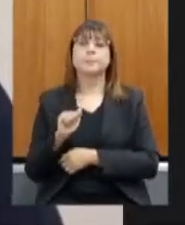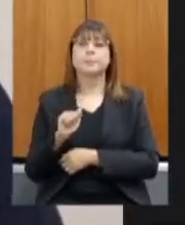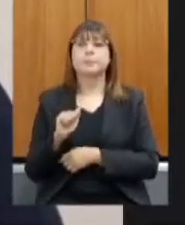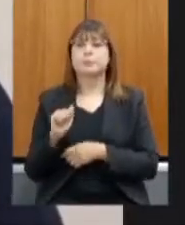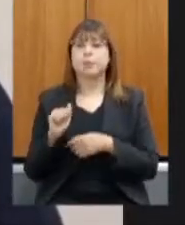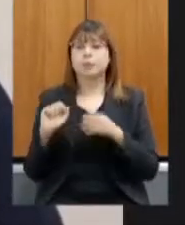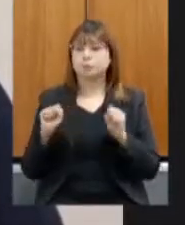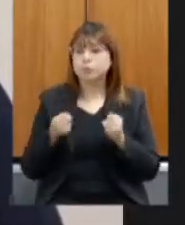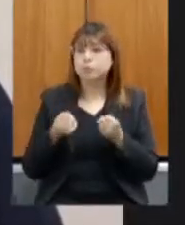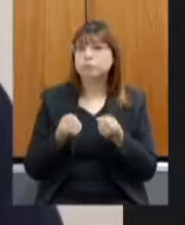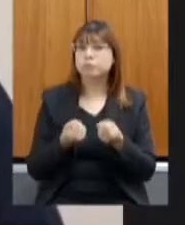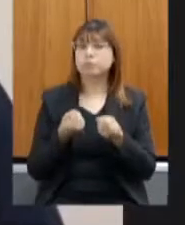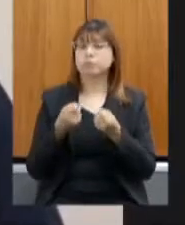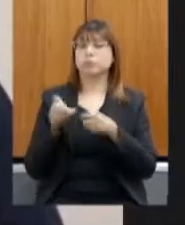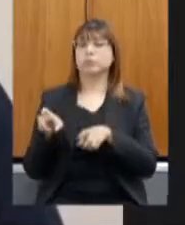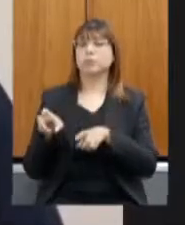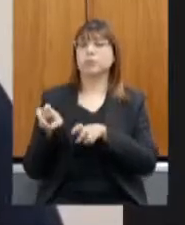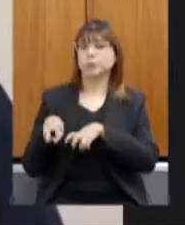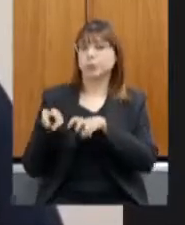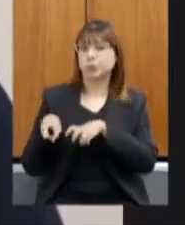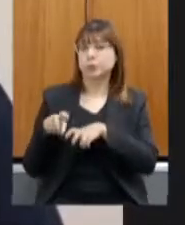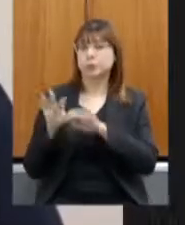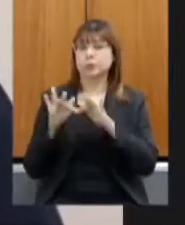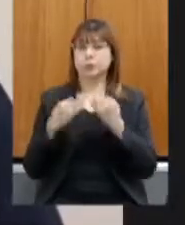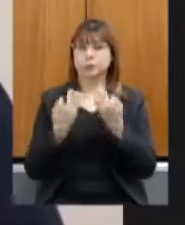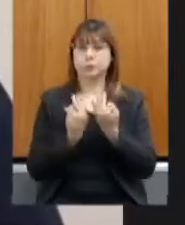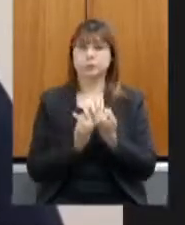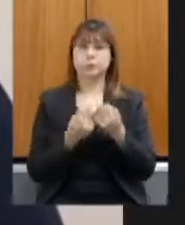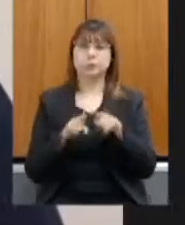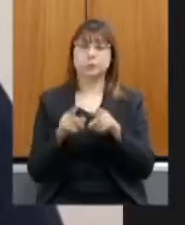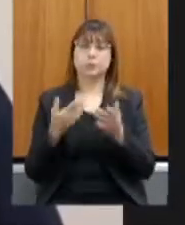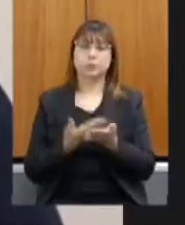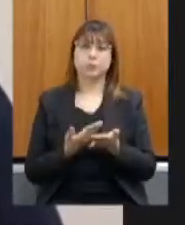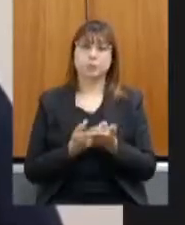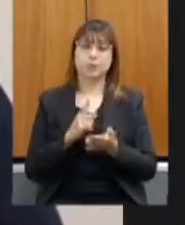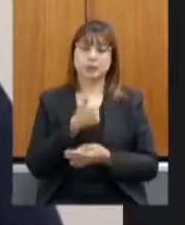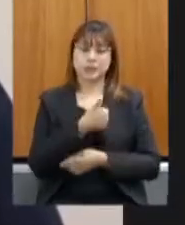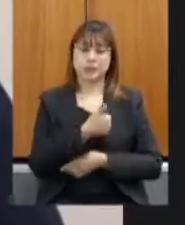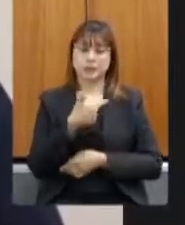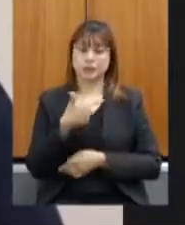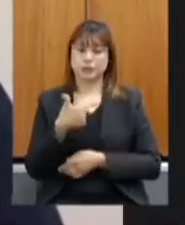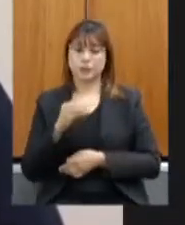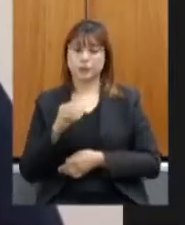também as escolas. Uma vez que essa emenda do valor de R$ 420 mil foi para